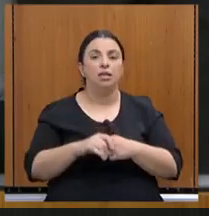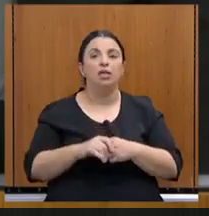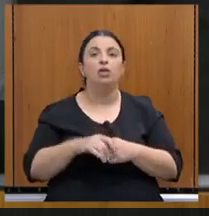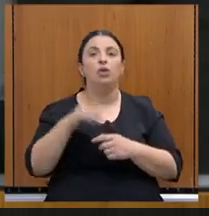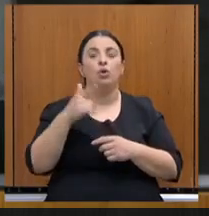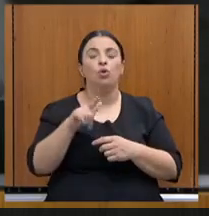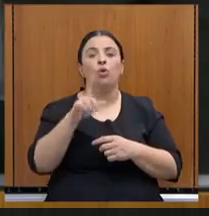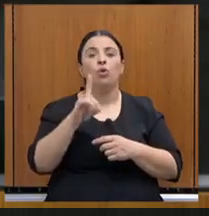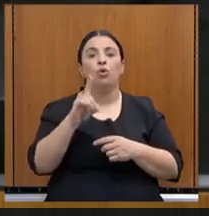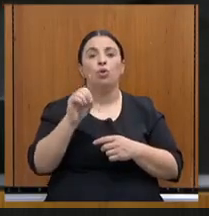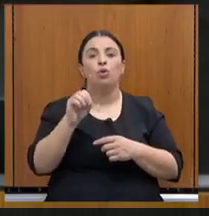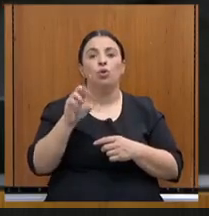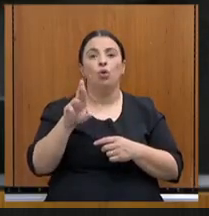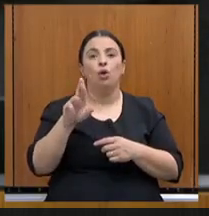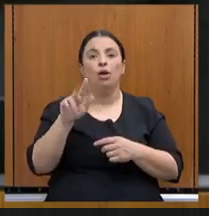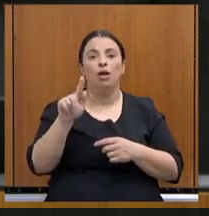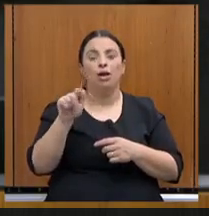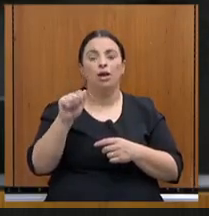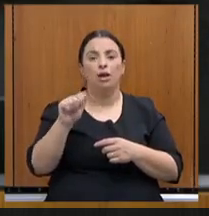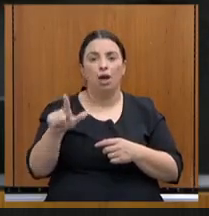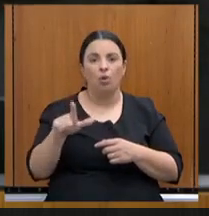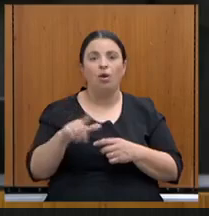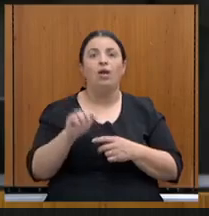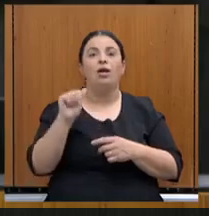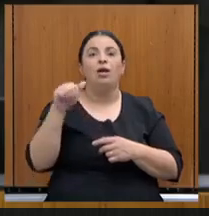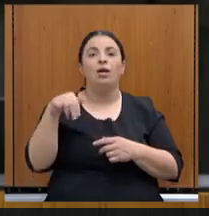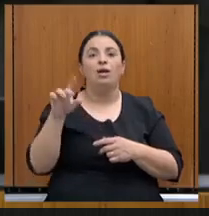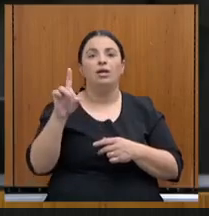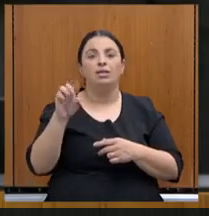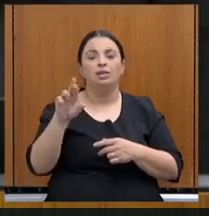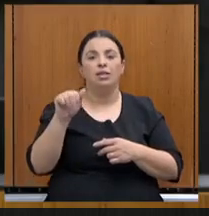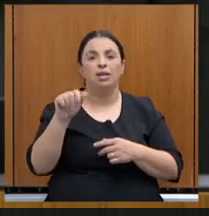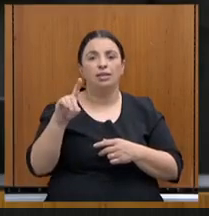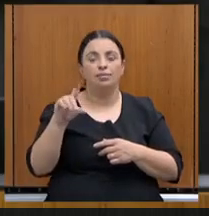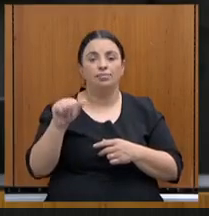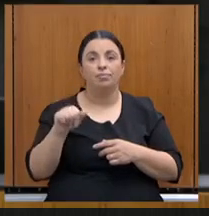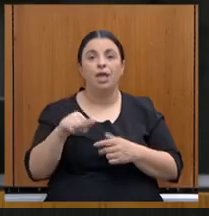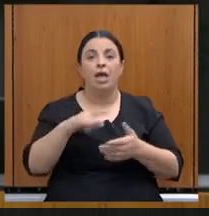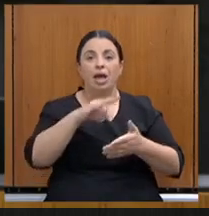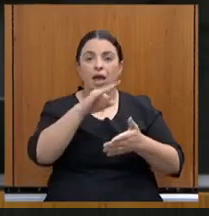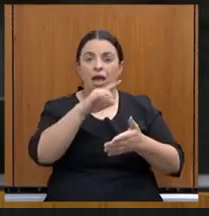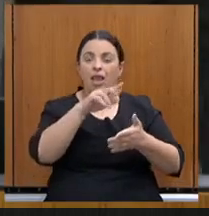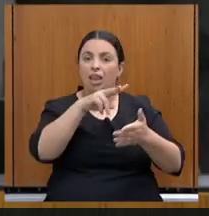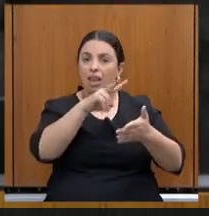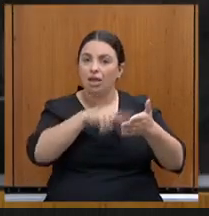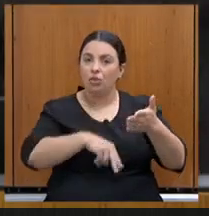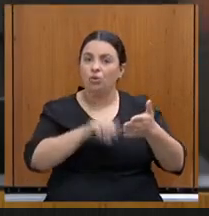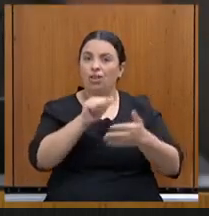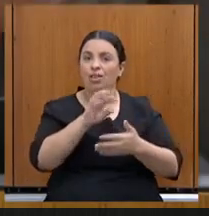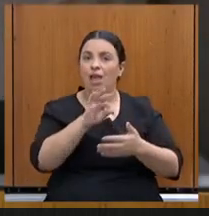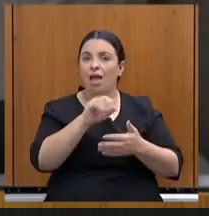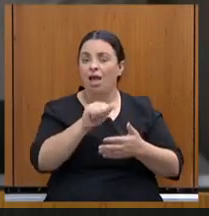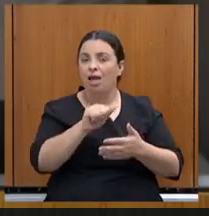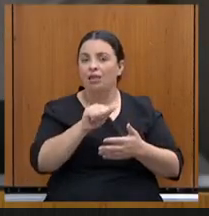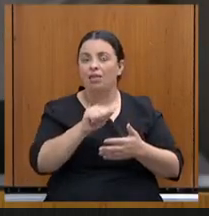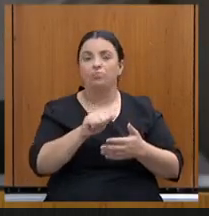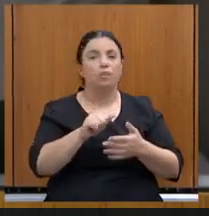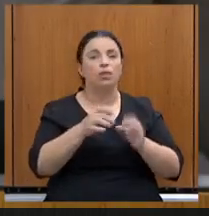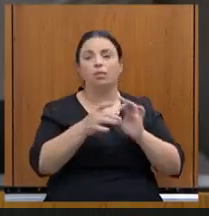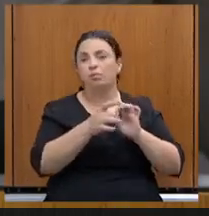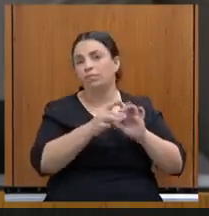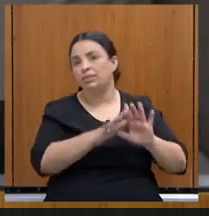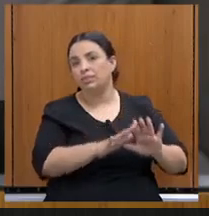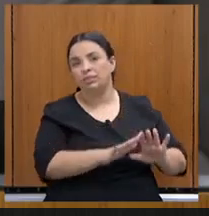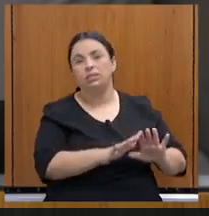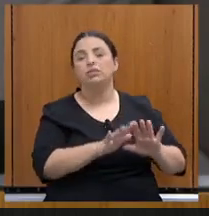Andrada. Nós vamos, leitura da ata, a presidência informa que não há ata a